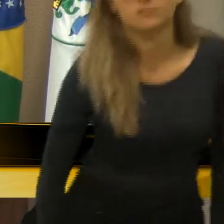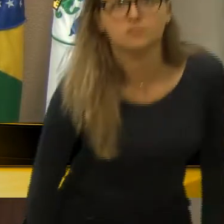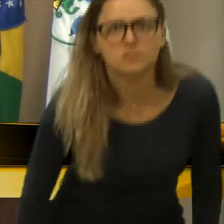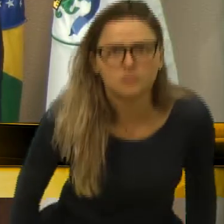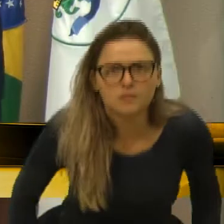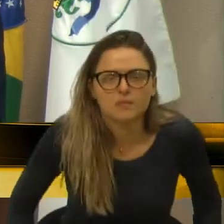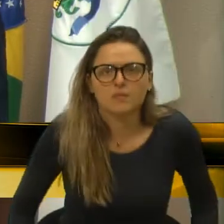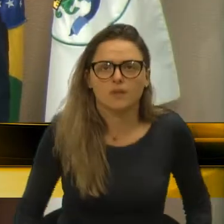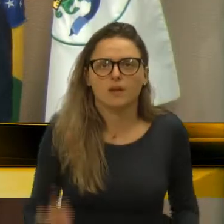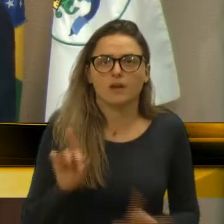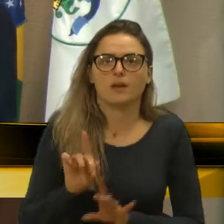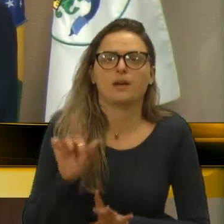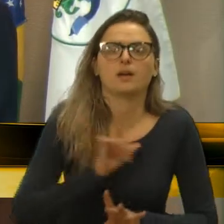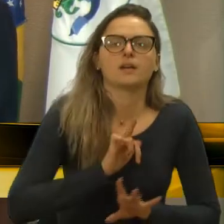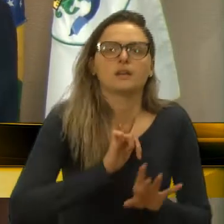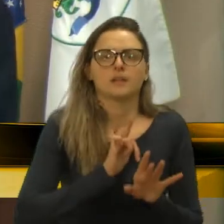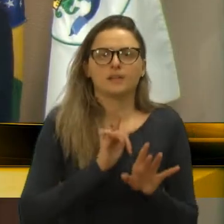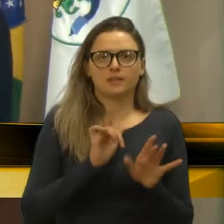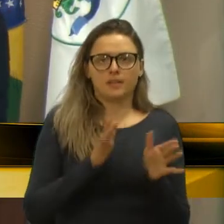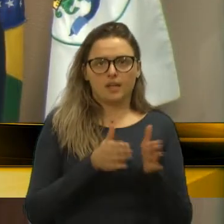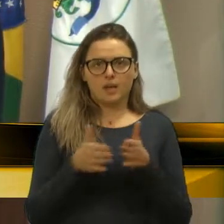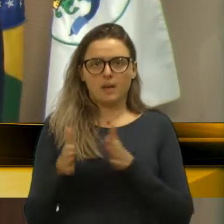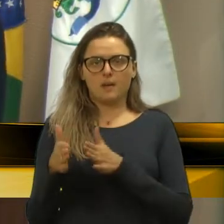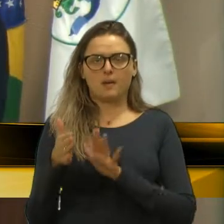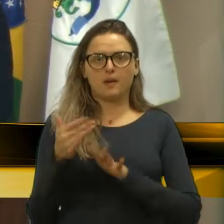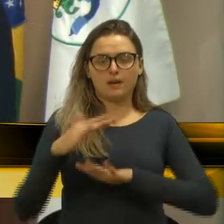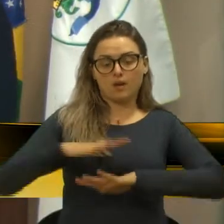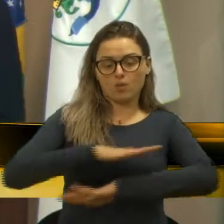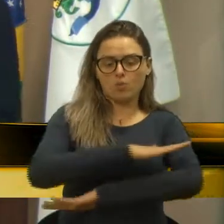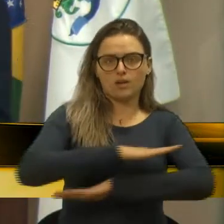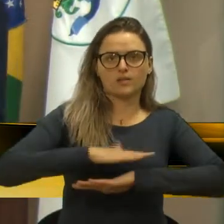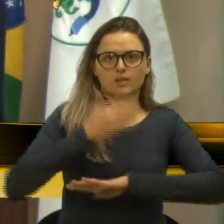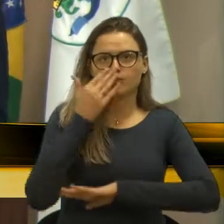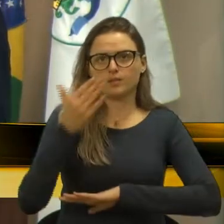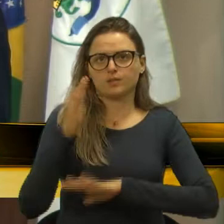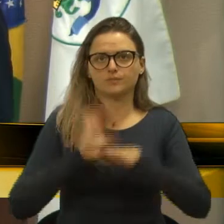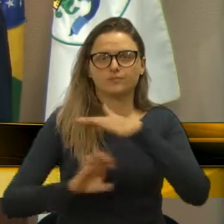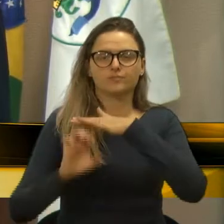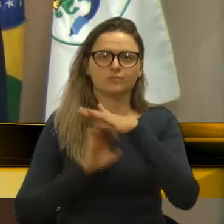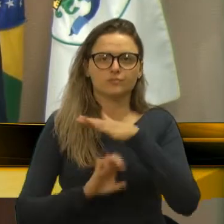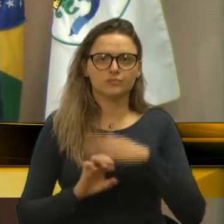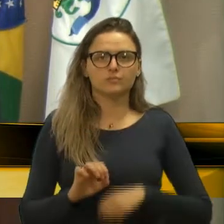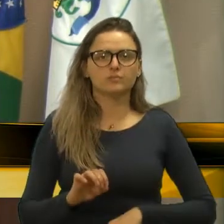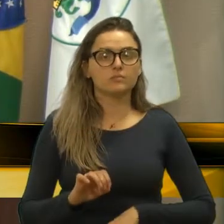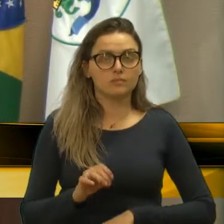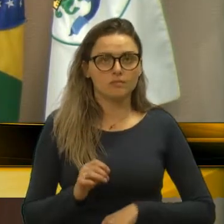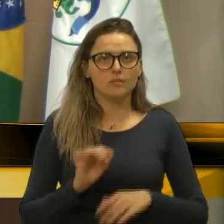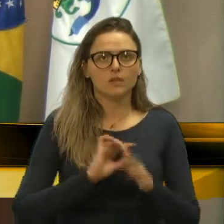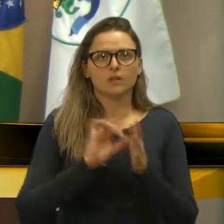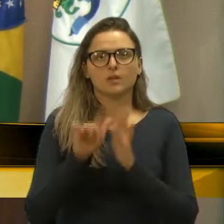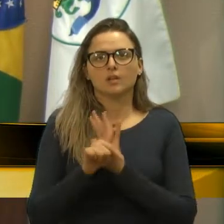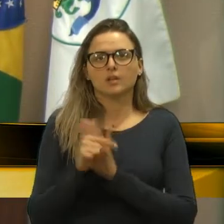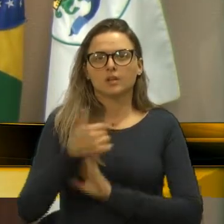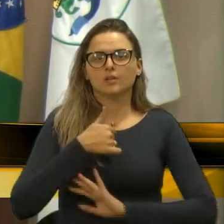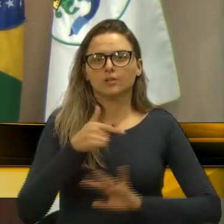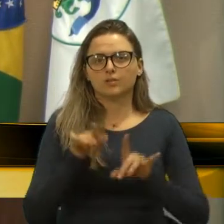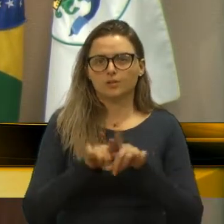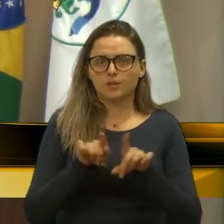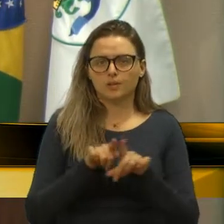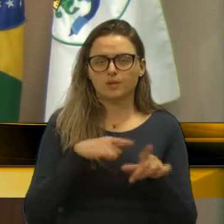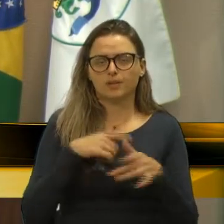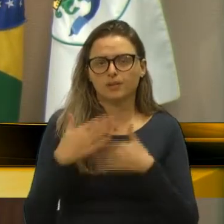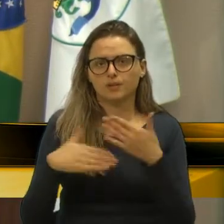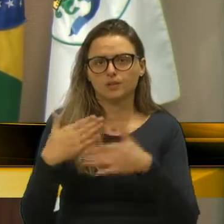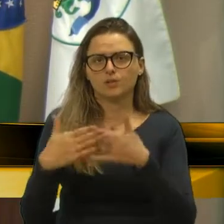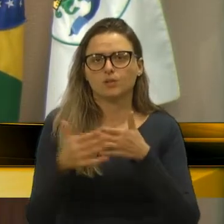calçamento na frente dessas empresas. e assim, na sequência, a vai dando, vai